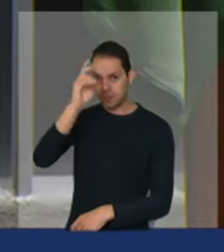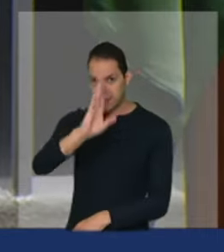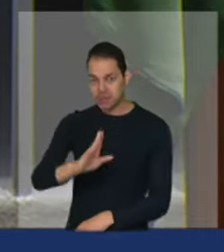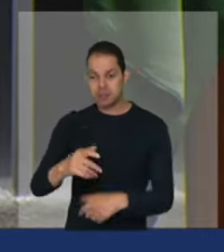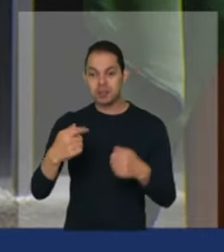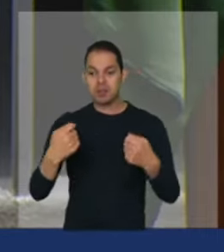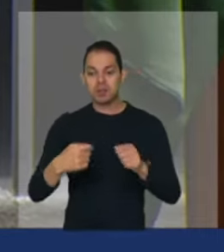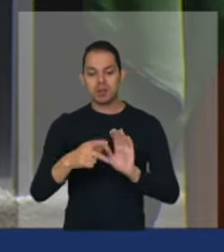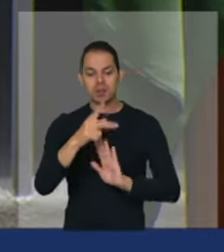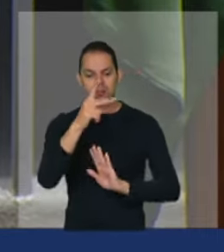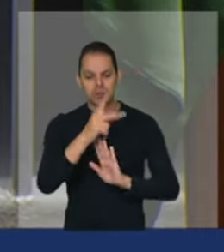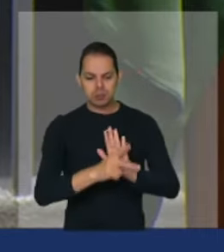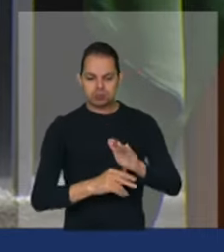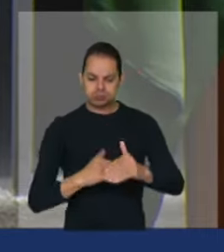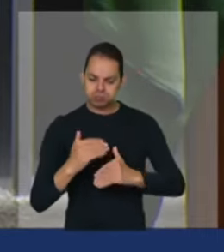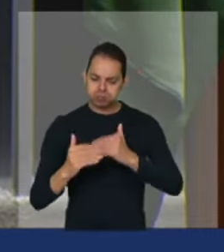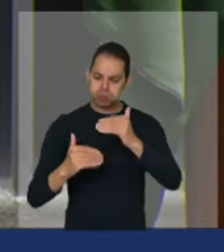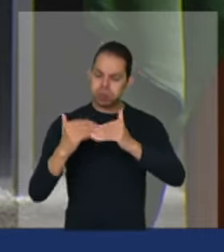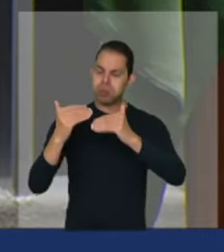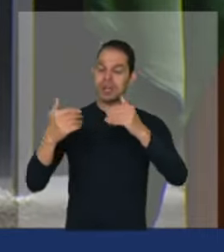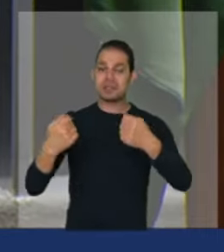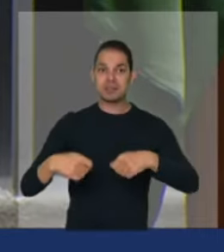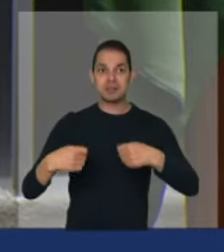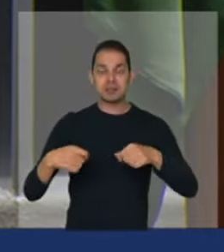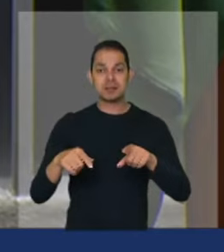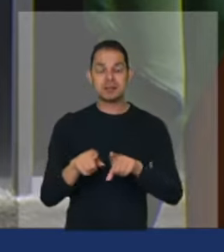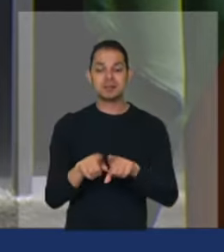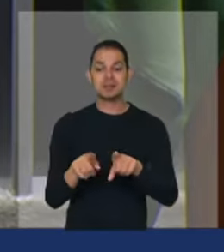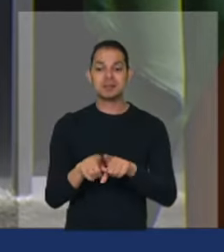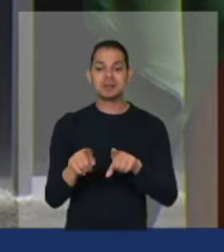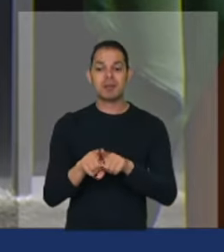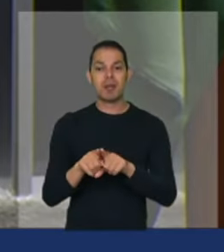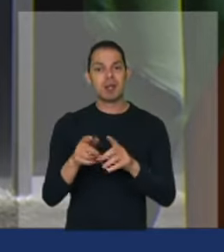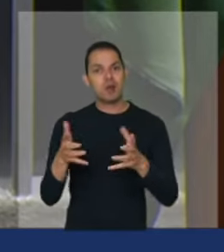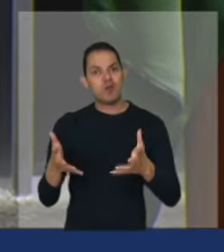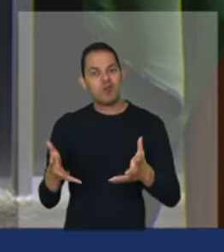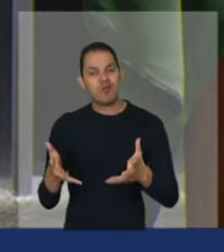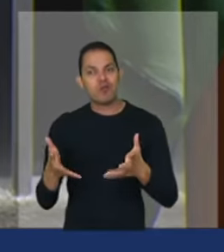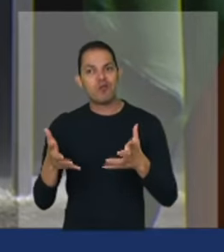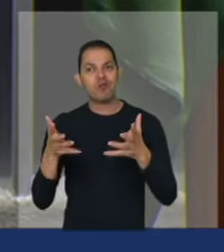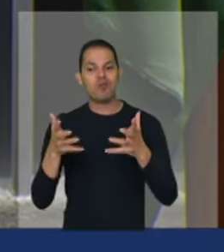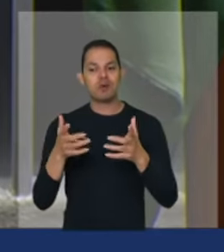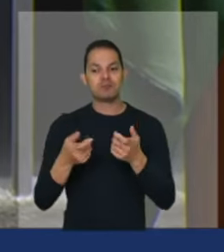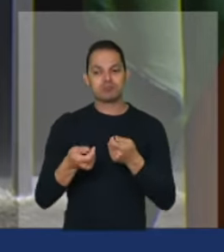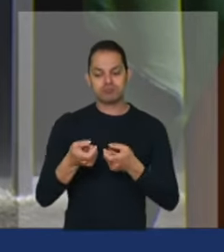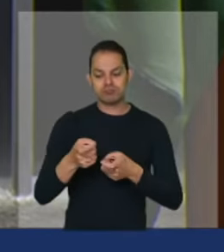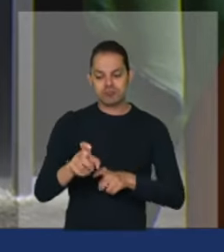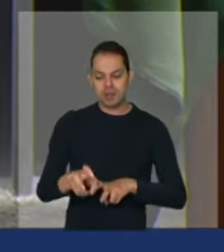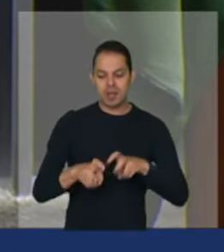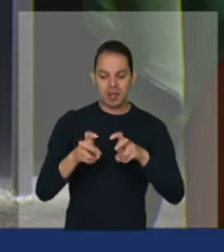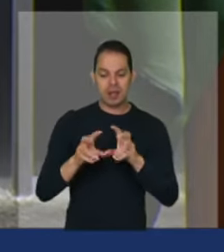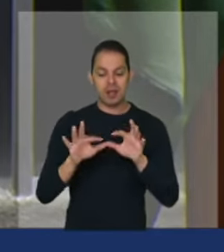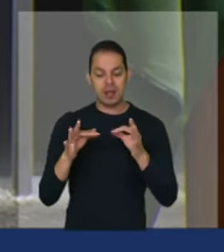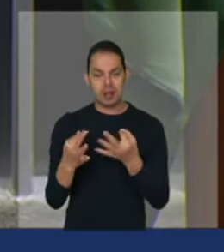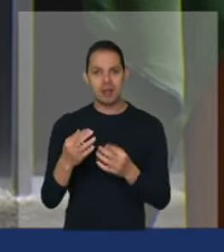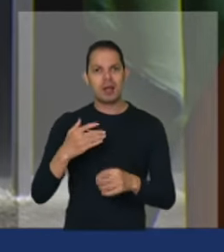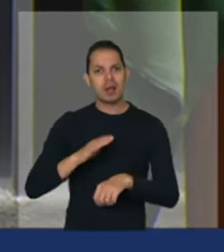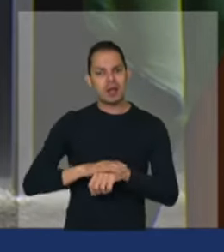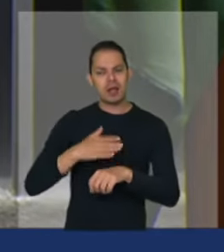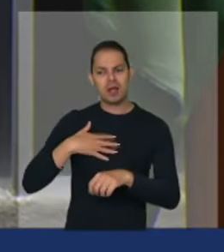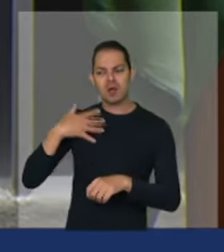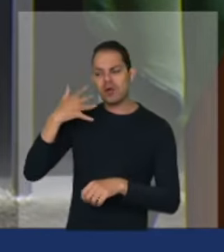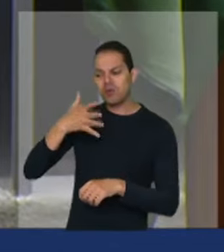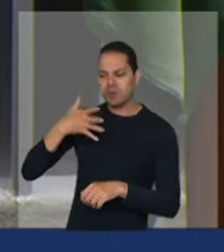desenvolvimento que tem que contar com o fortalecimento da agricultura familiar e digo isso em homenagem